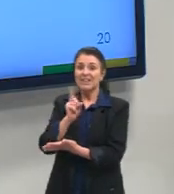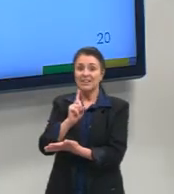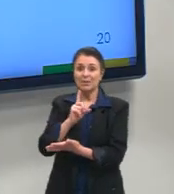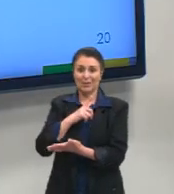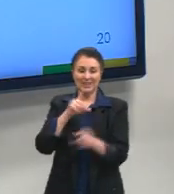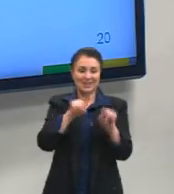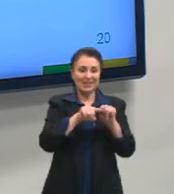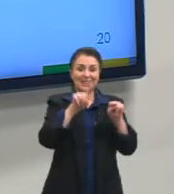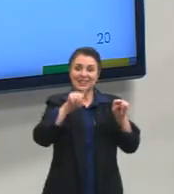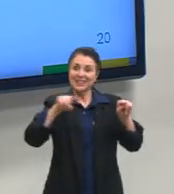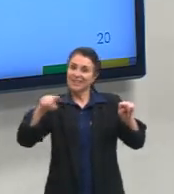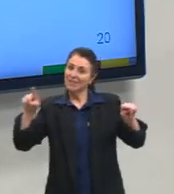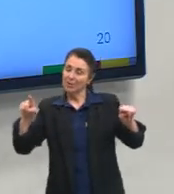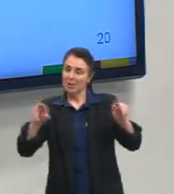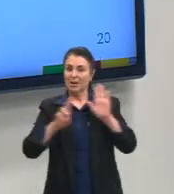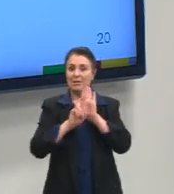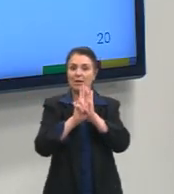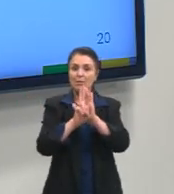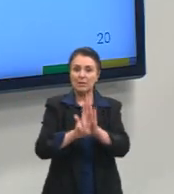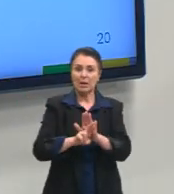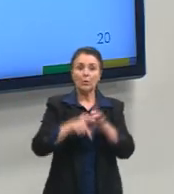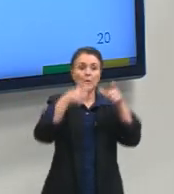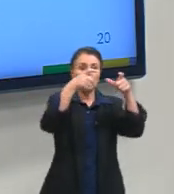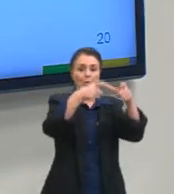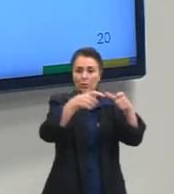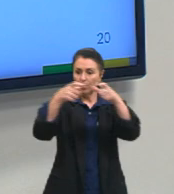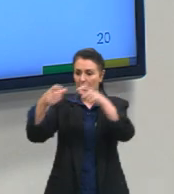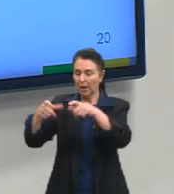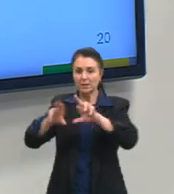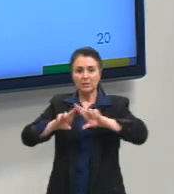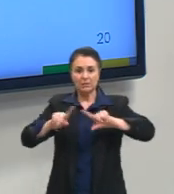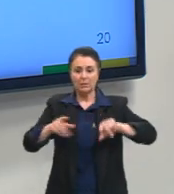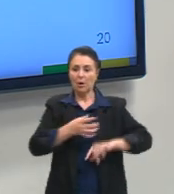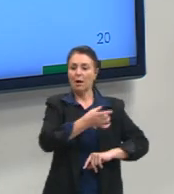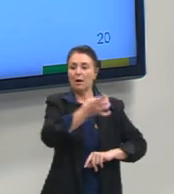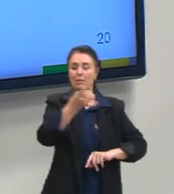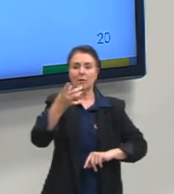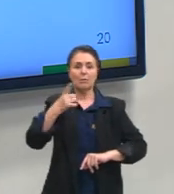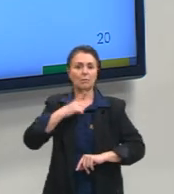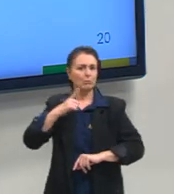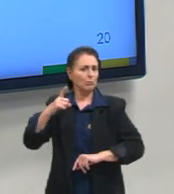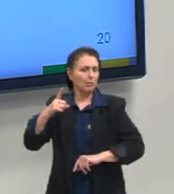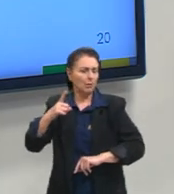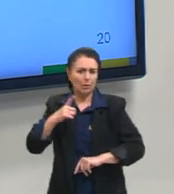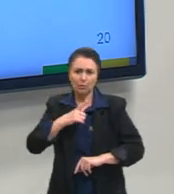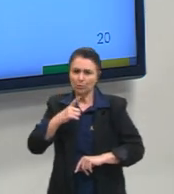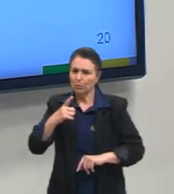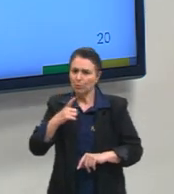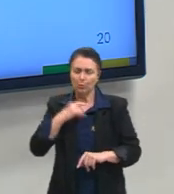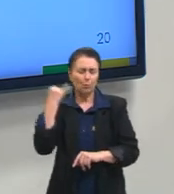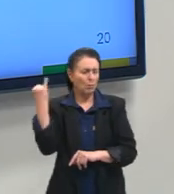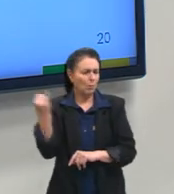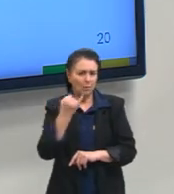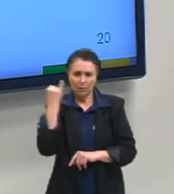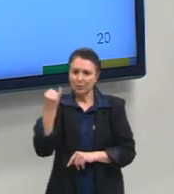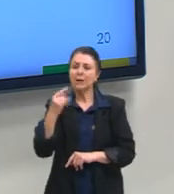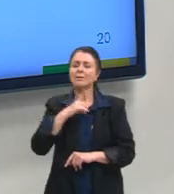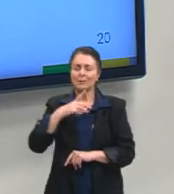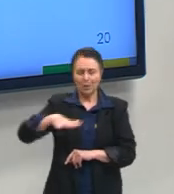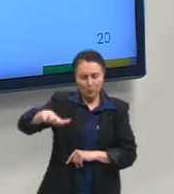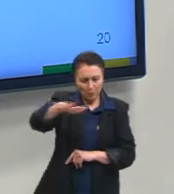que representam localidades diferentes, e cada uma tem o seu prestígio, tem o seu papel e tem o seu espaço.